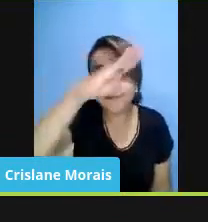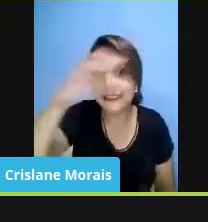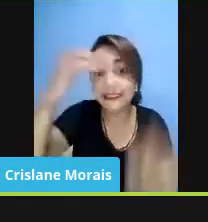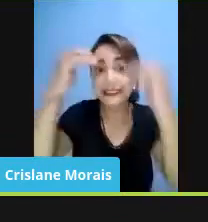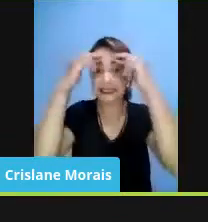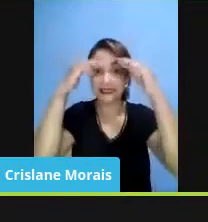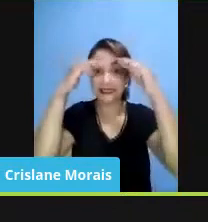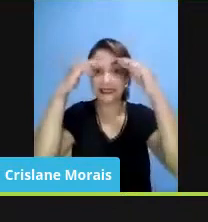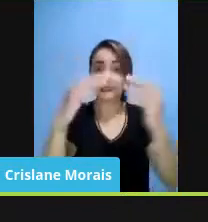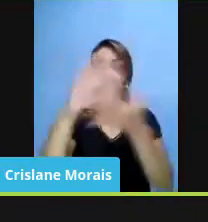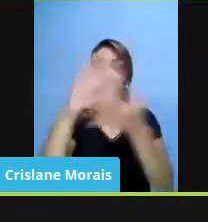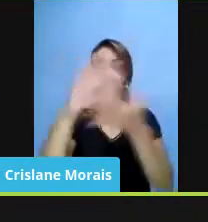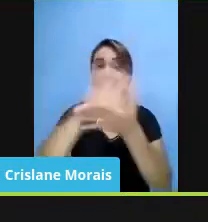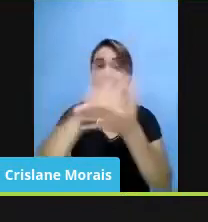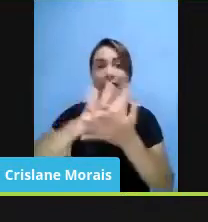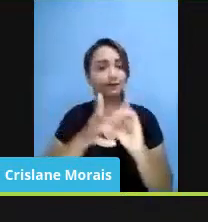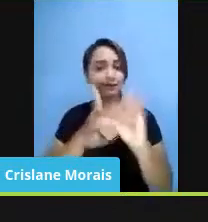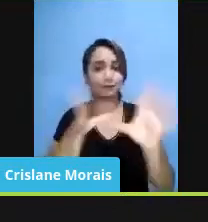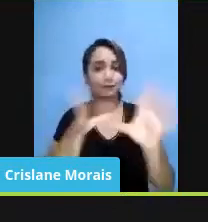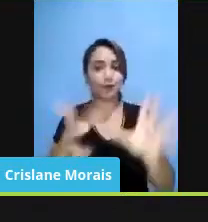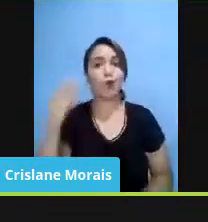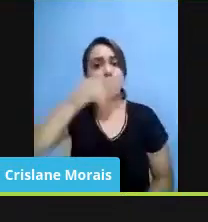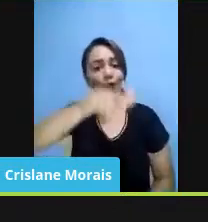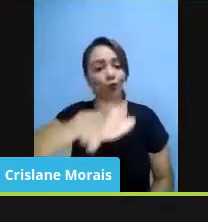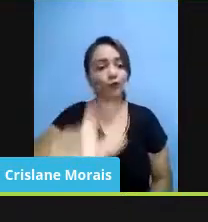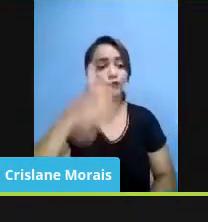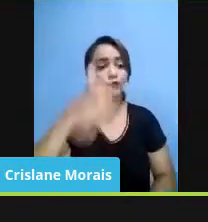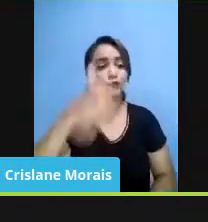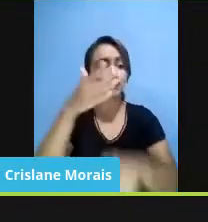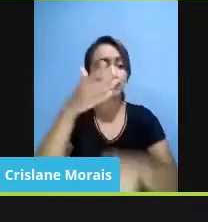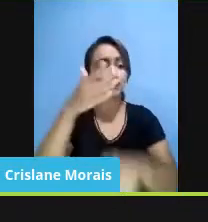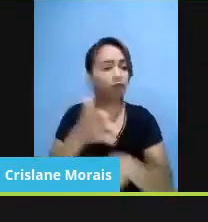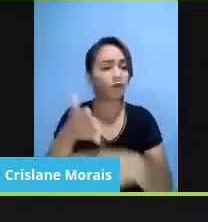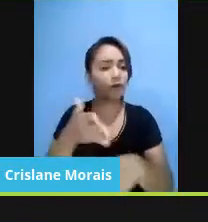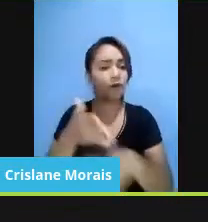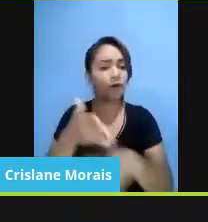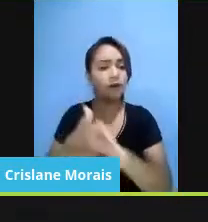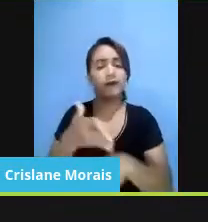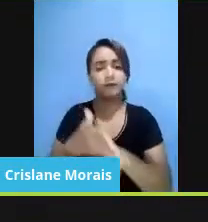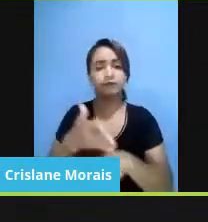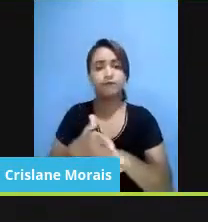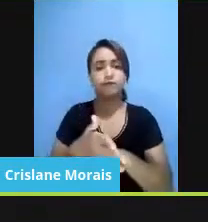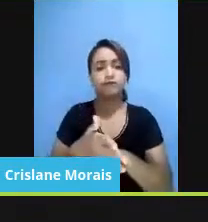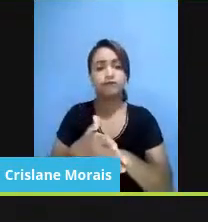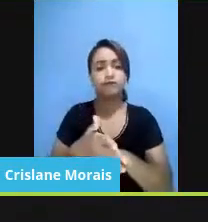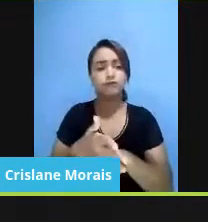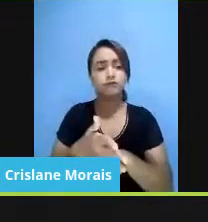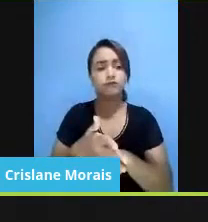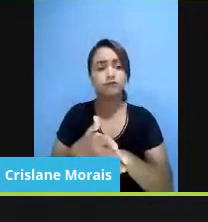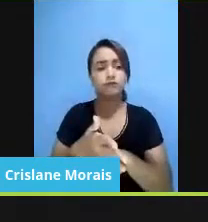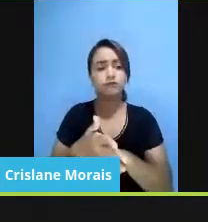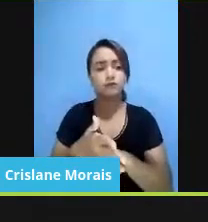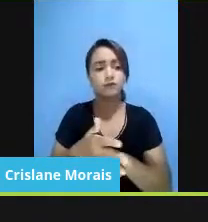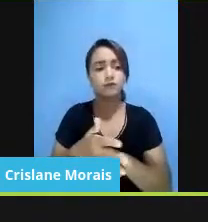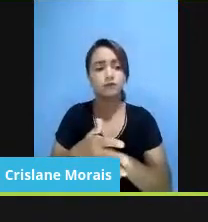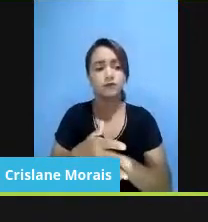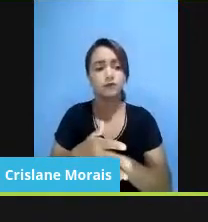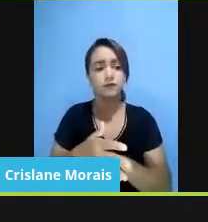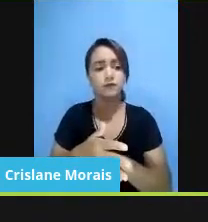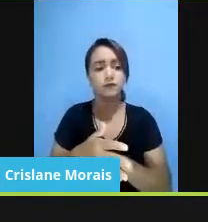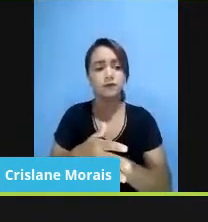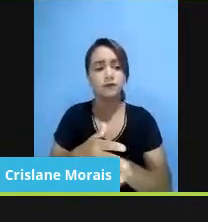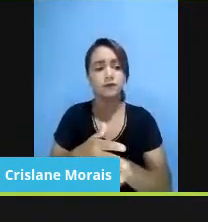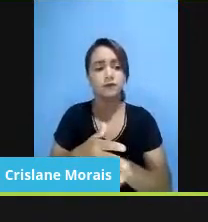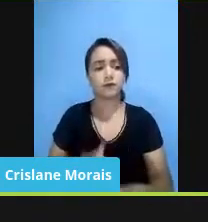democracia, continua aí participando de manifestações. E aí, a Giovanna faz uma outra pergunta, que é como